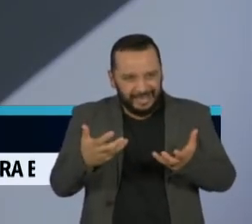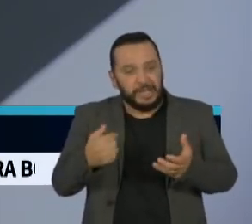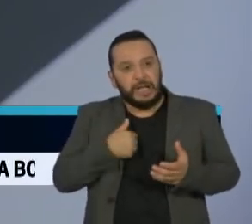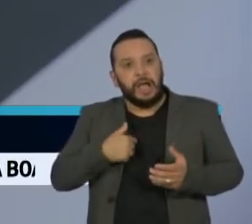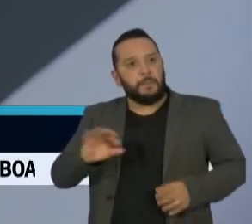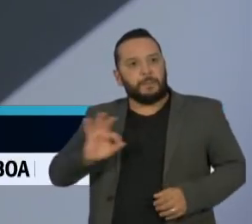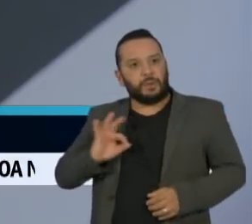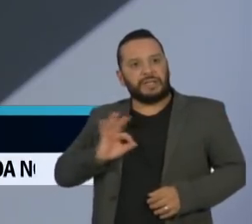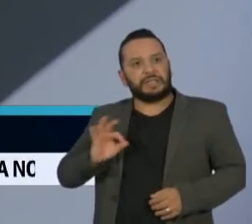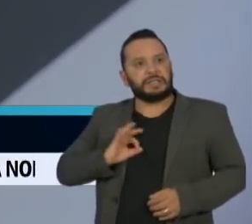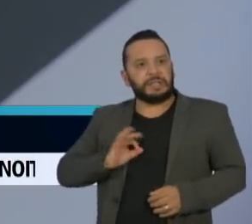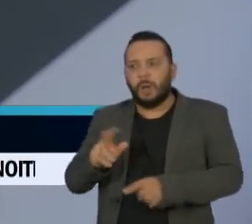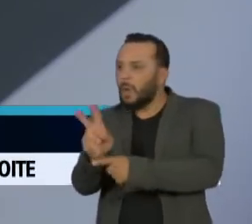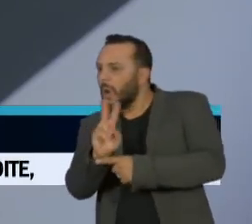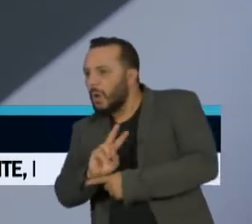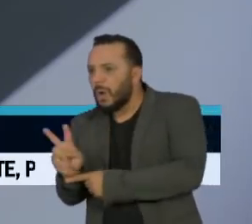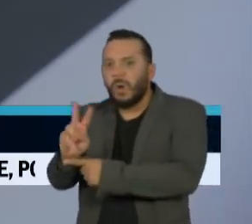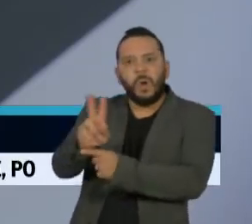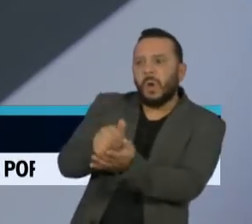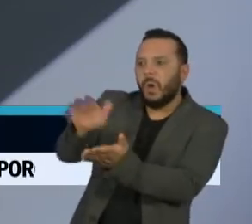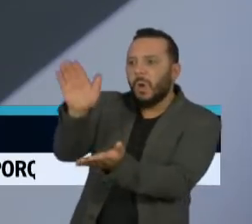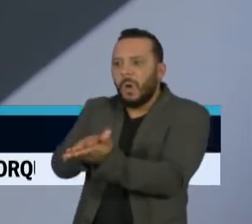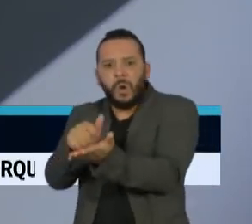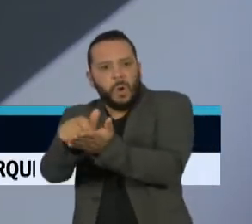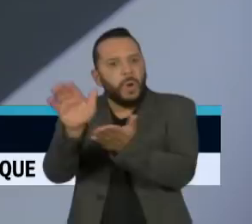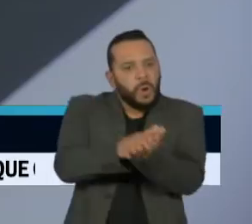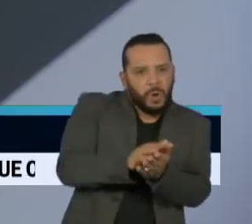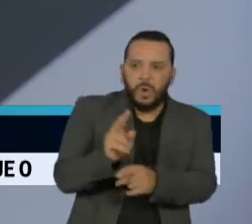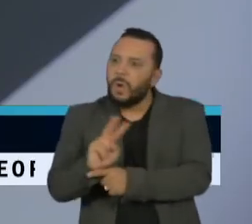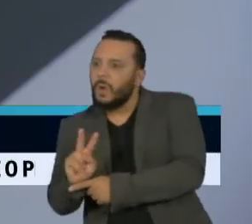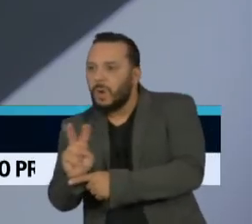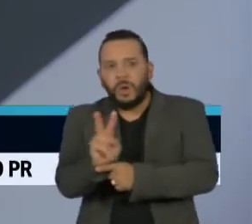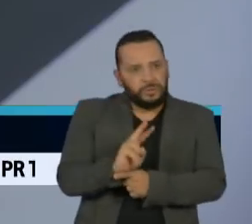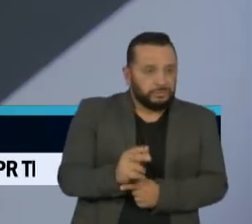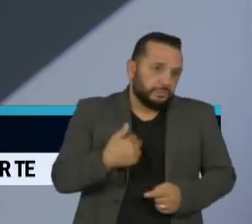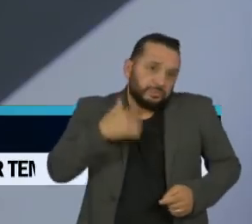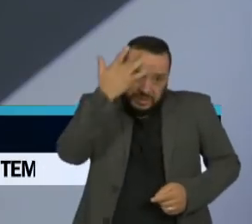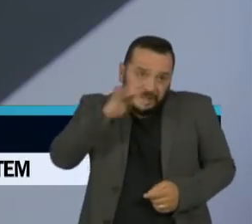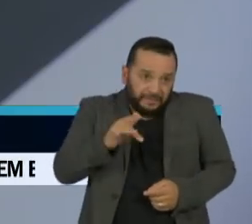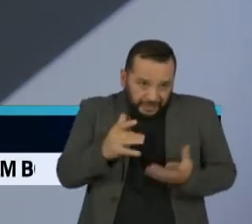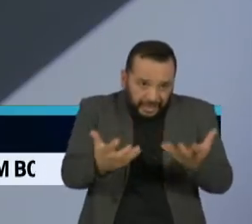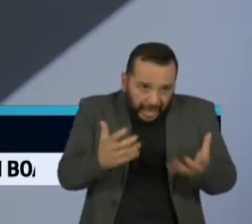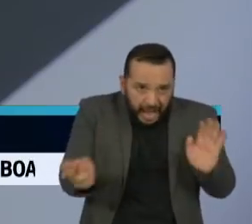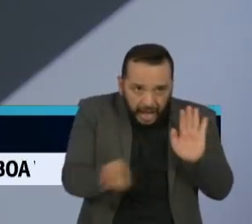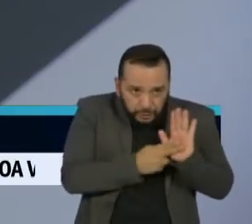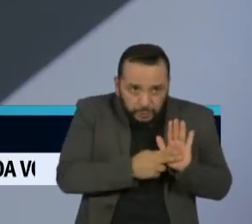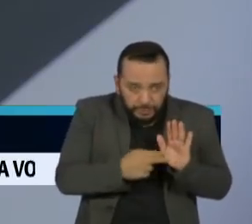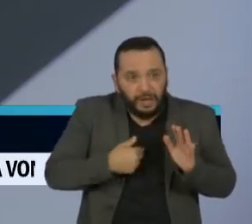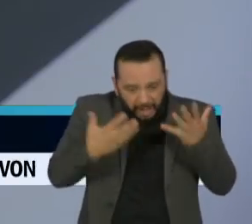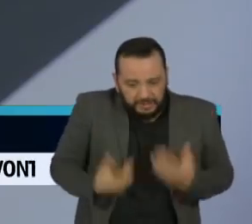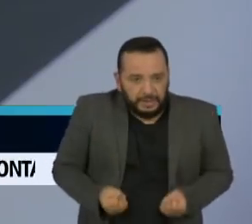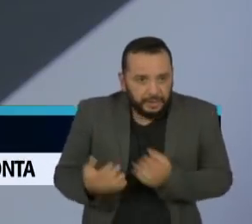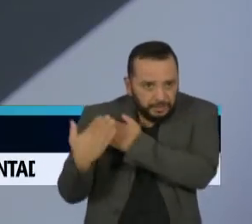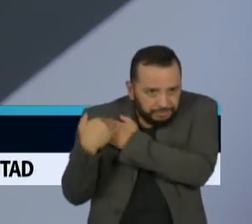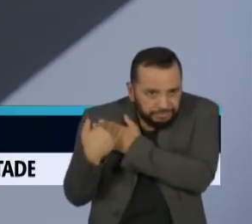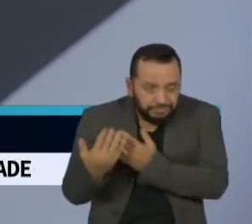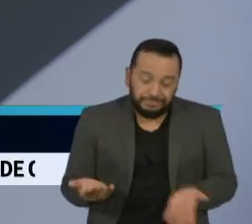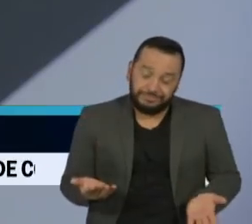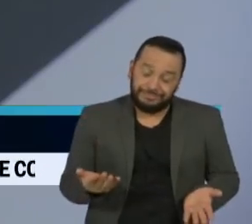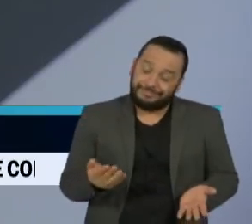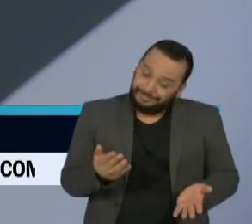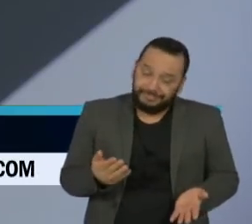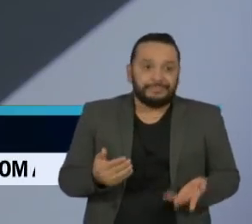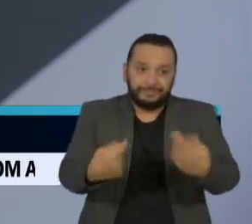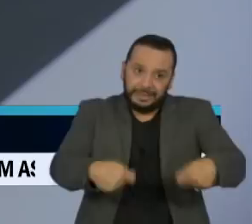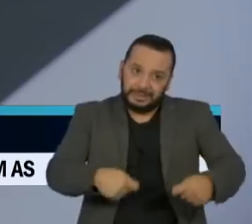polícia militar na rua e impor multa para as pessoas. Porque eu acho que se não tiver um tipo de fiscalização ali dura,